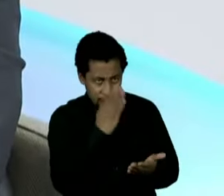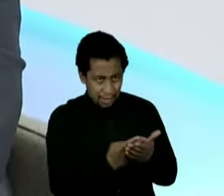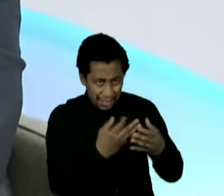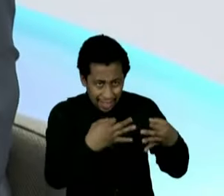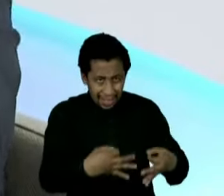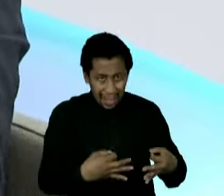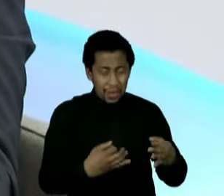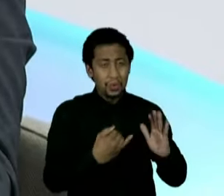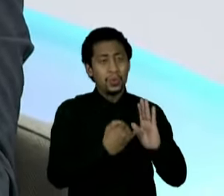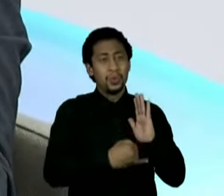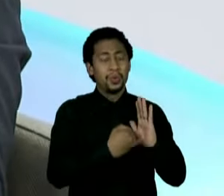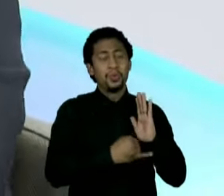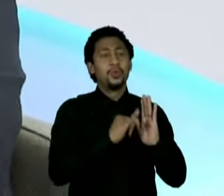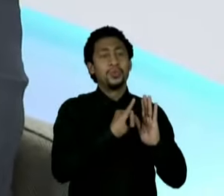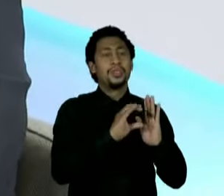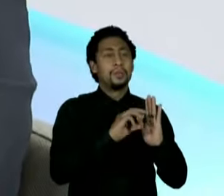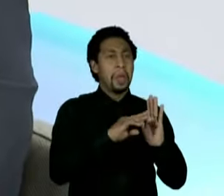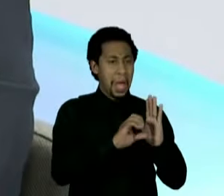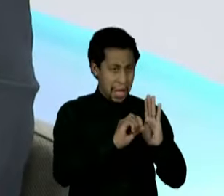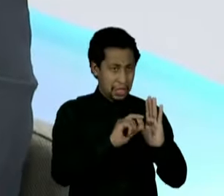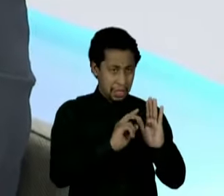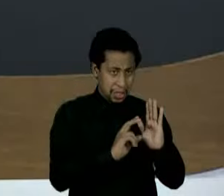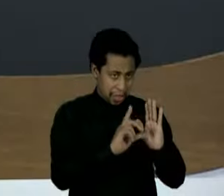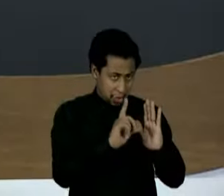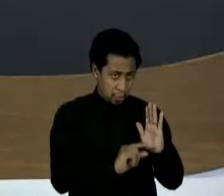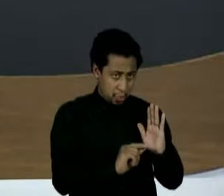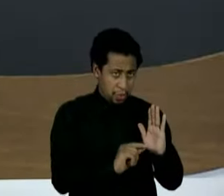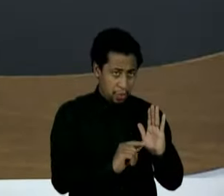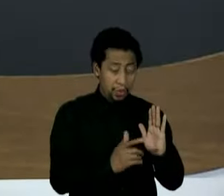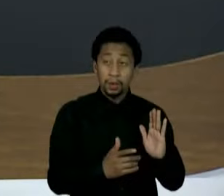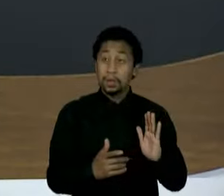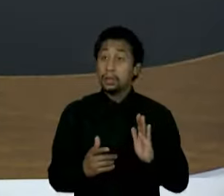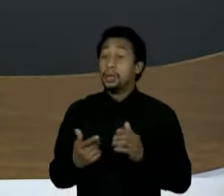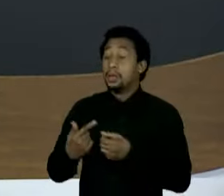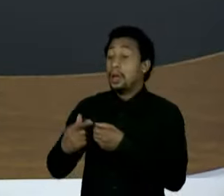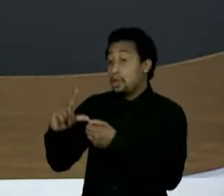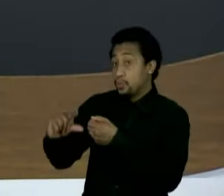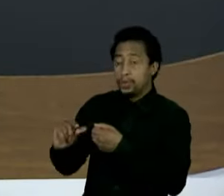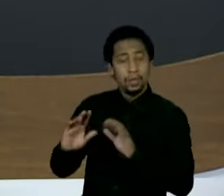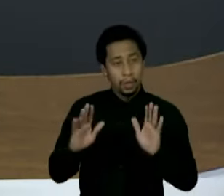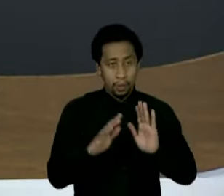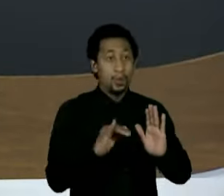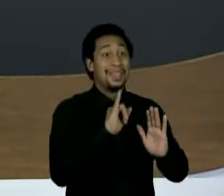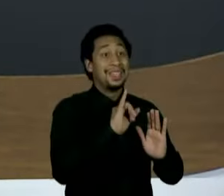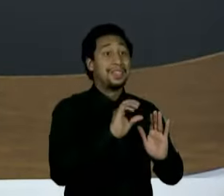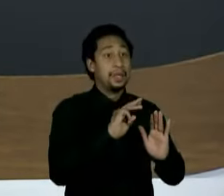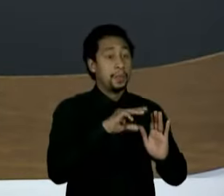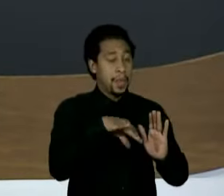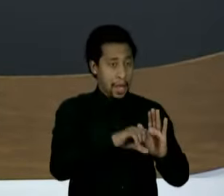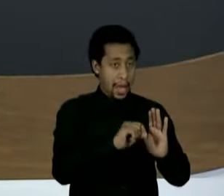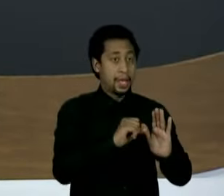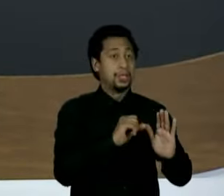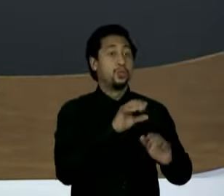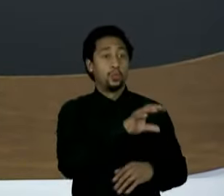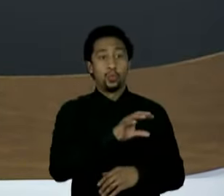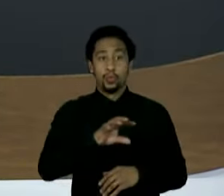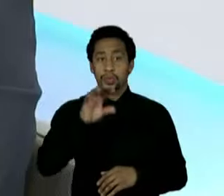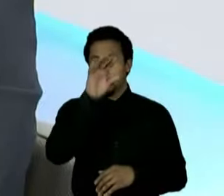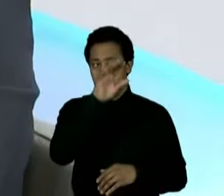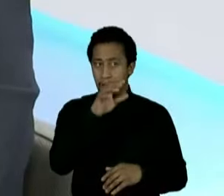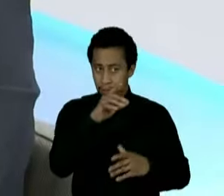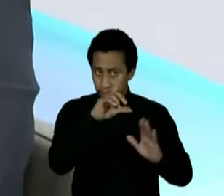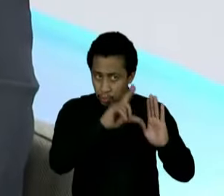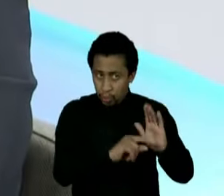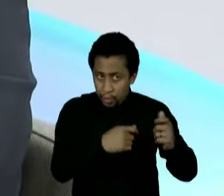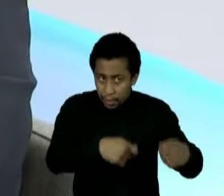Reduzir o combustível está correto, claro. Está correto. Reduzir combustível, não. Pegar o ICMS dos estados como o bode, se Se for na permuta com a dívida